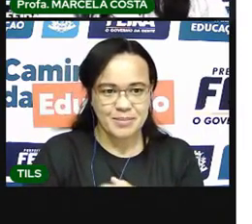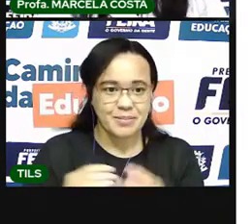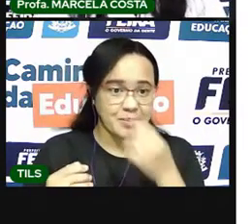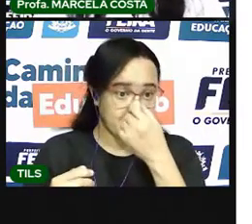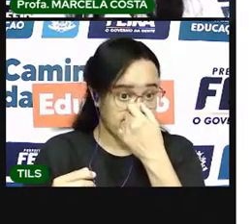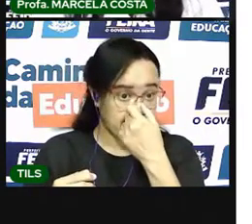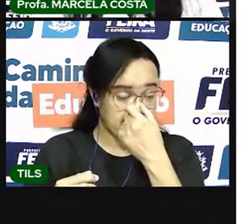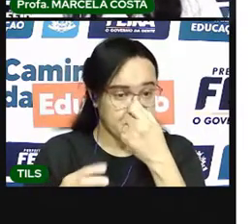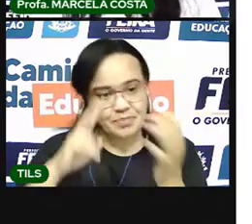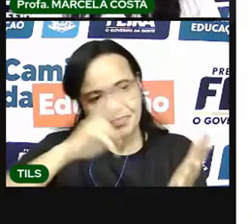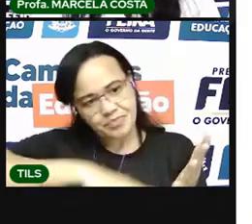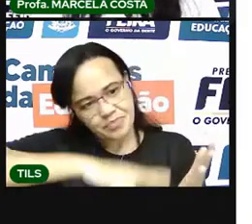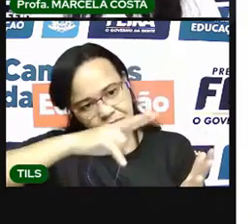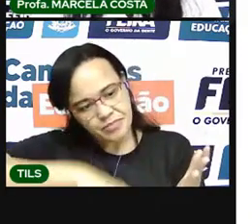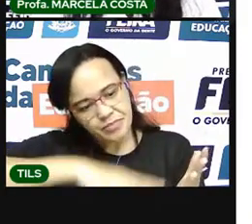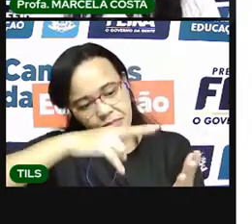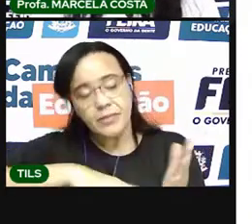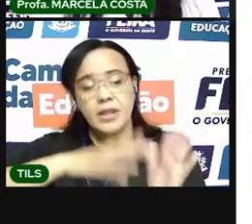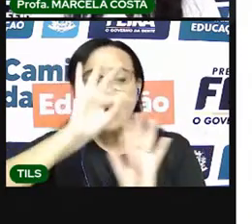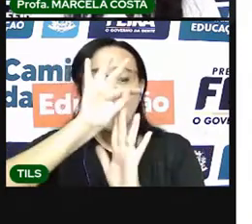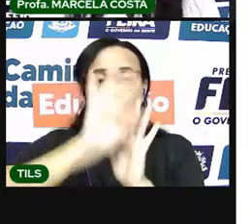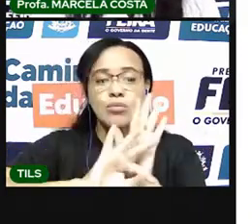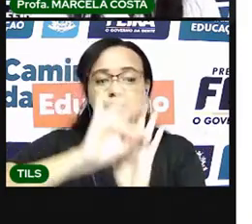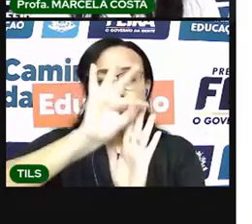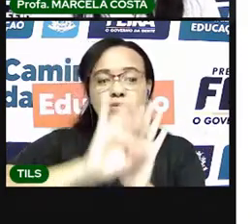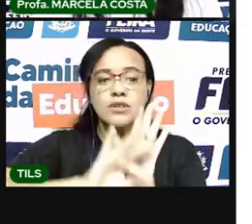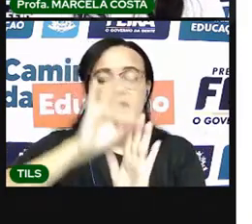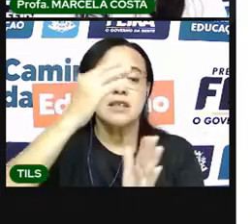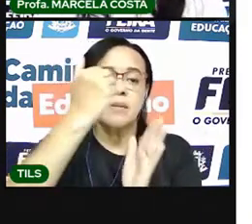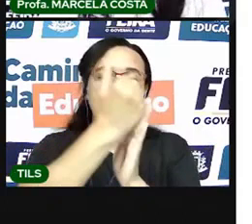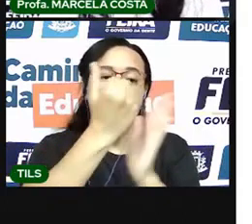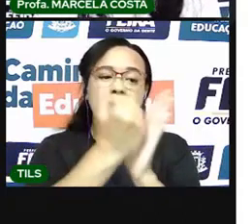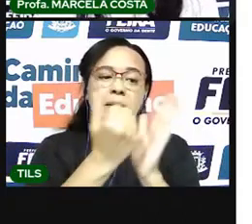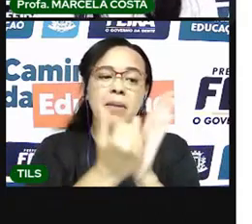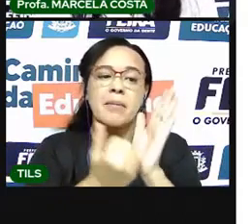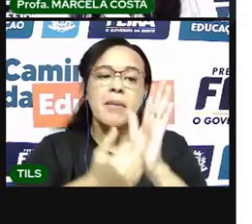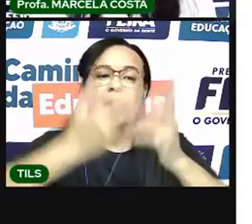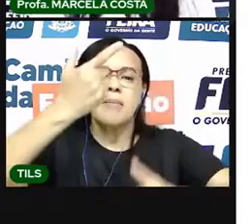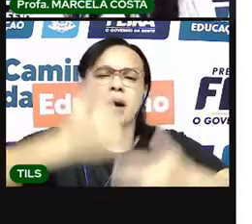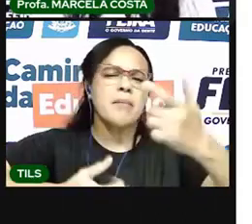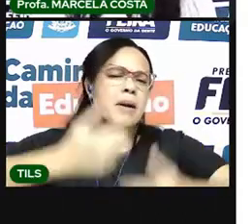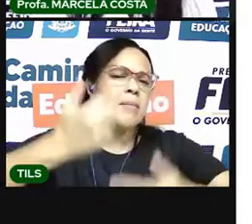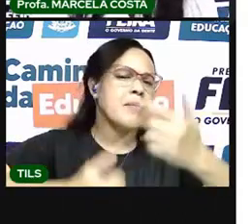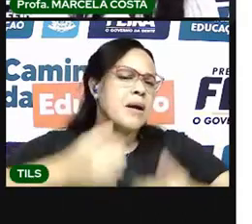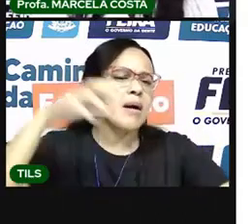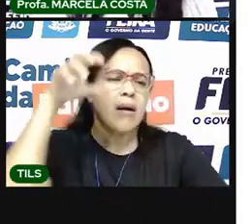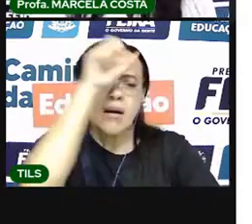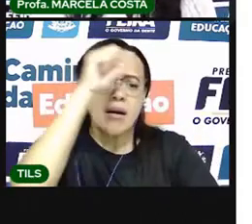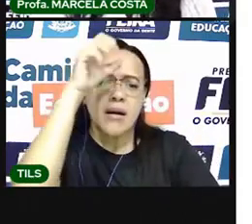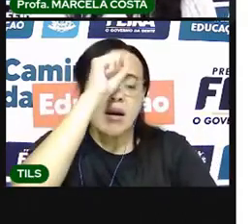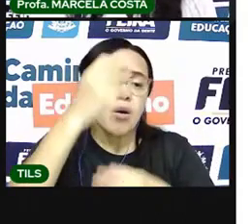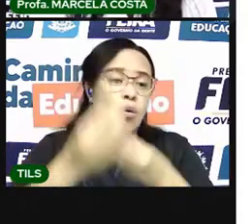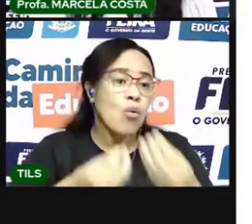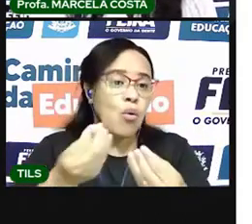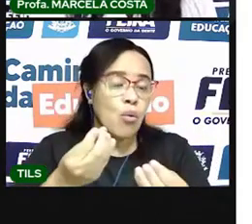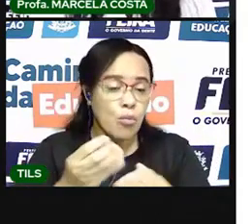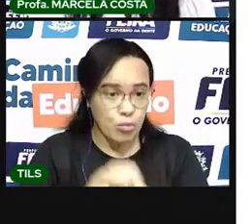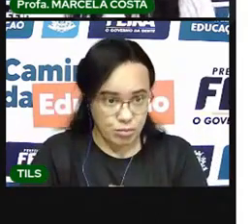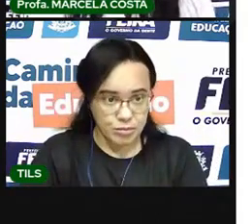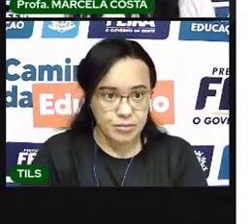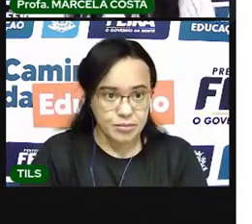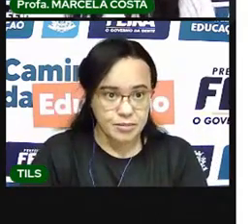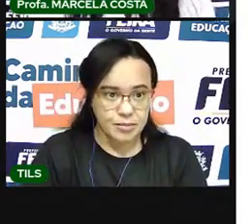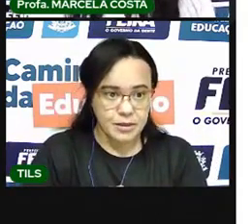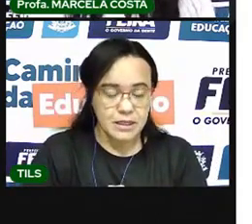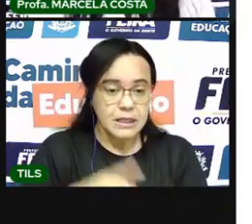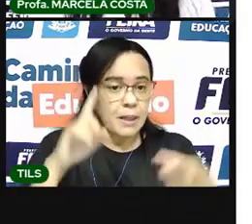Vou ler o texto da instrução para a gente aprender a fazer a peteca. Ó, o que é a